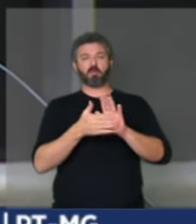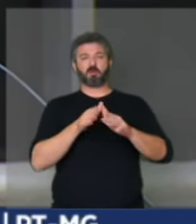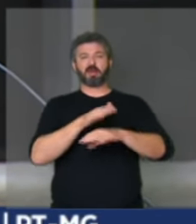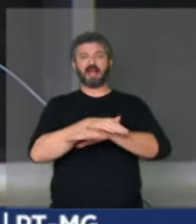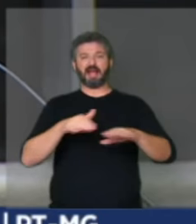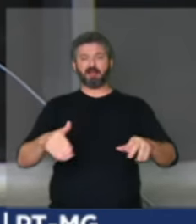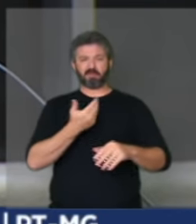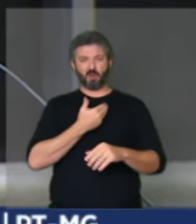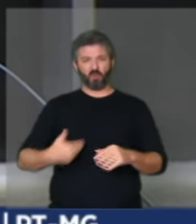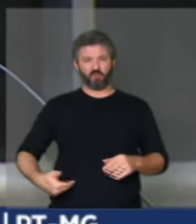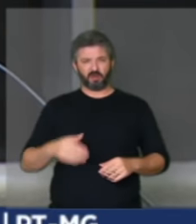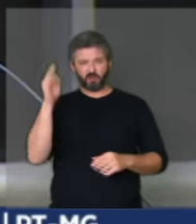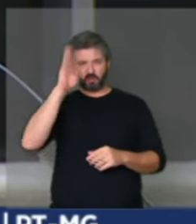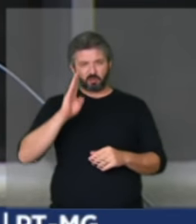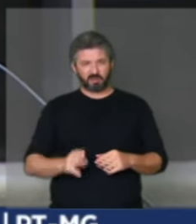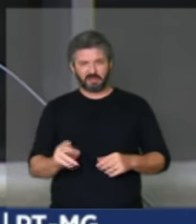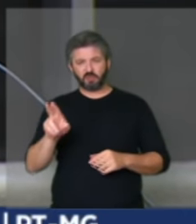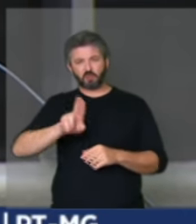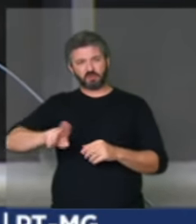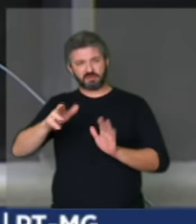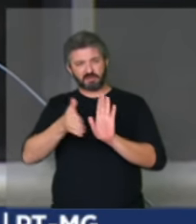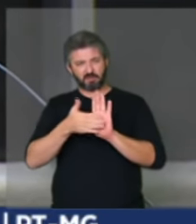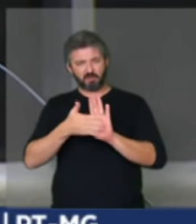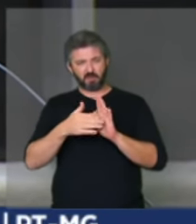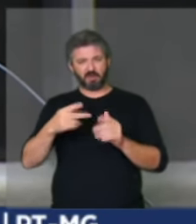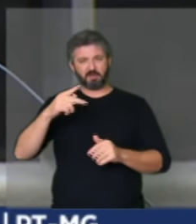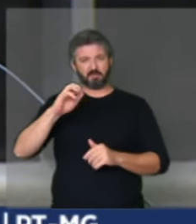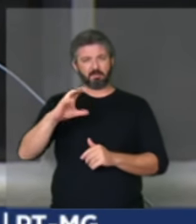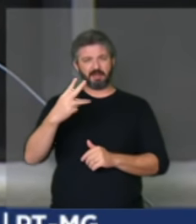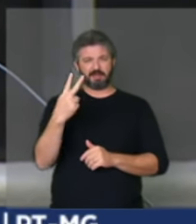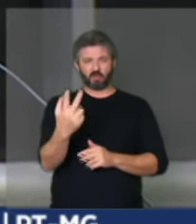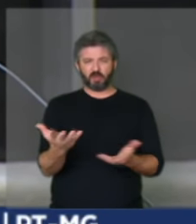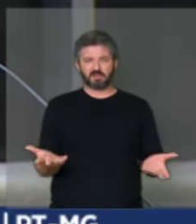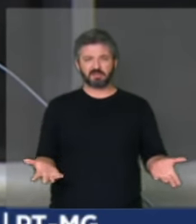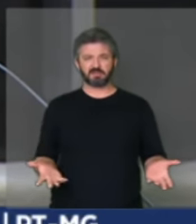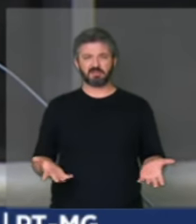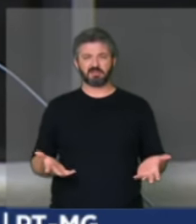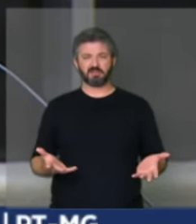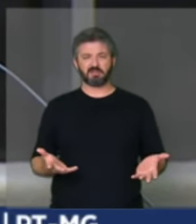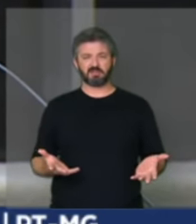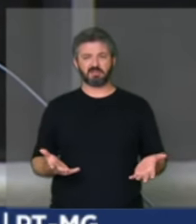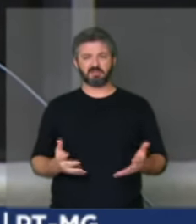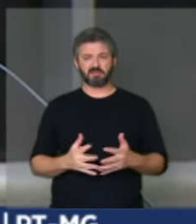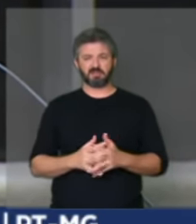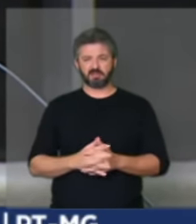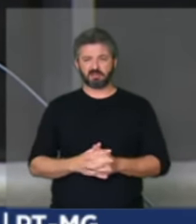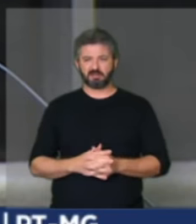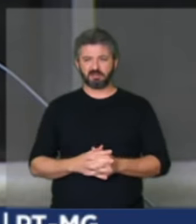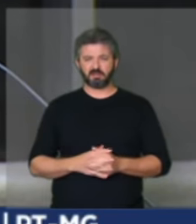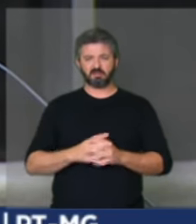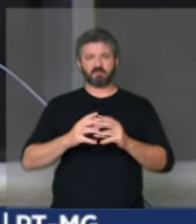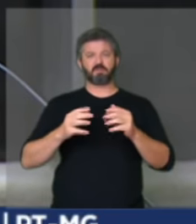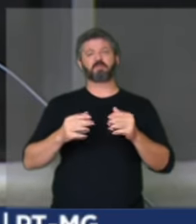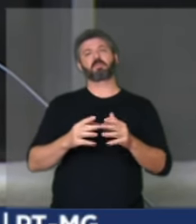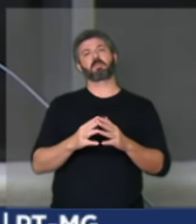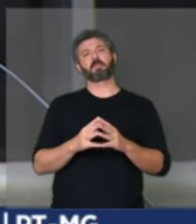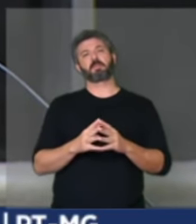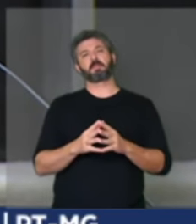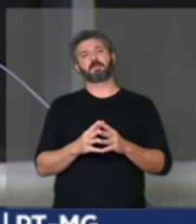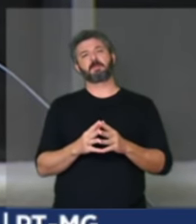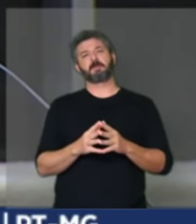brasileiro através da proposta da emenda condicional da reforma administrativa que é a PEC 32